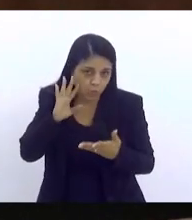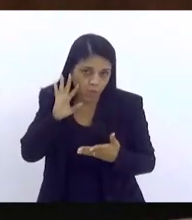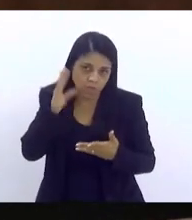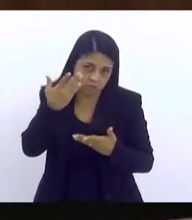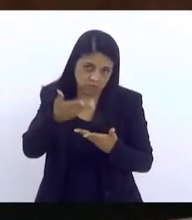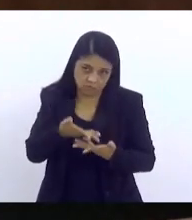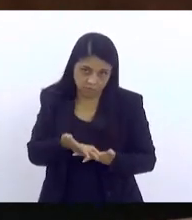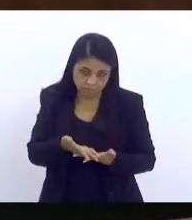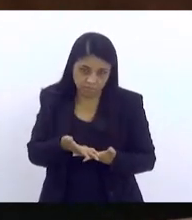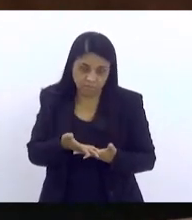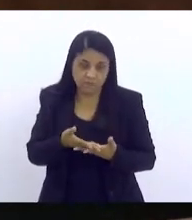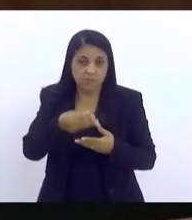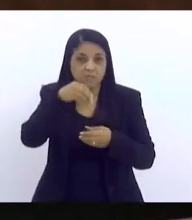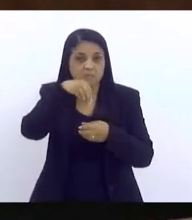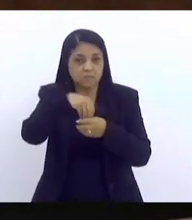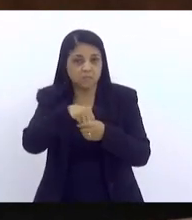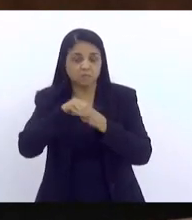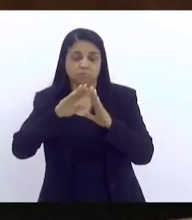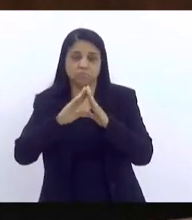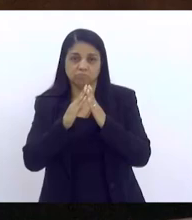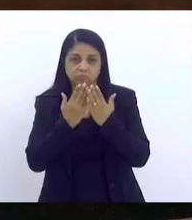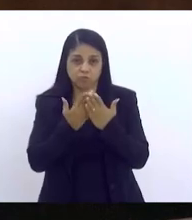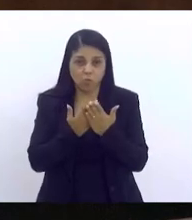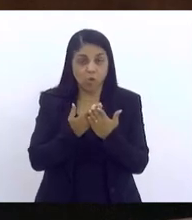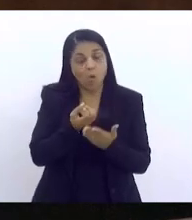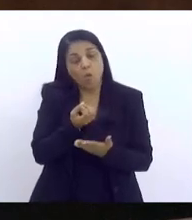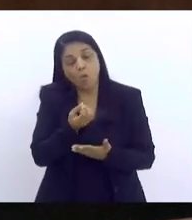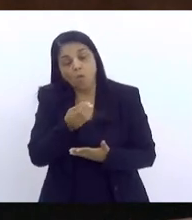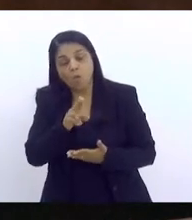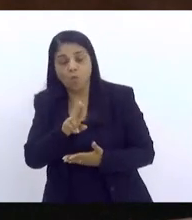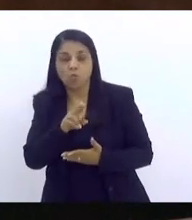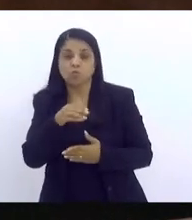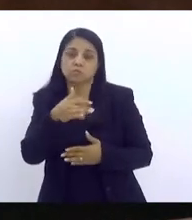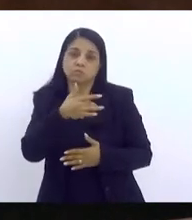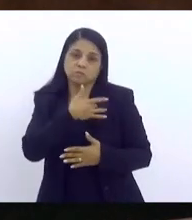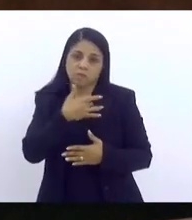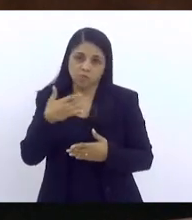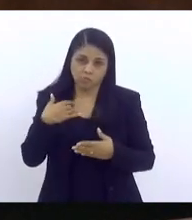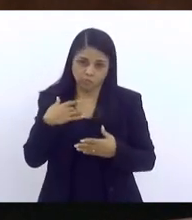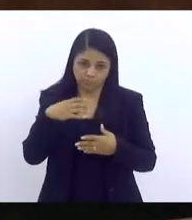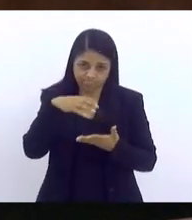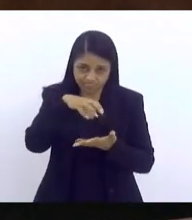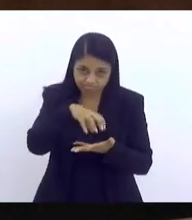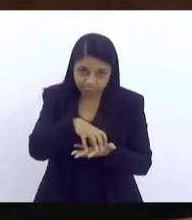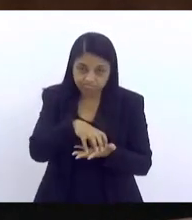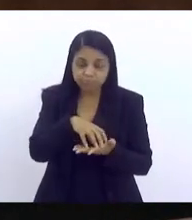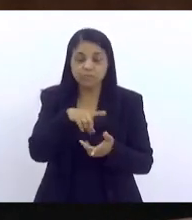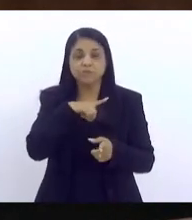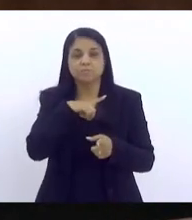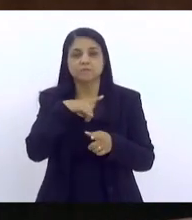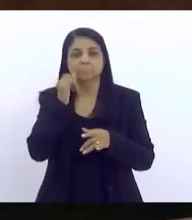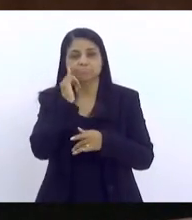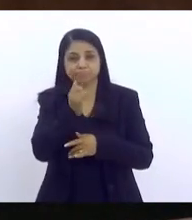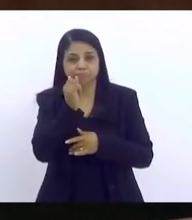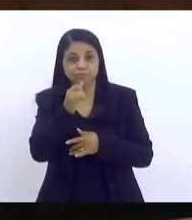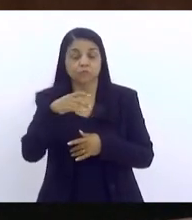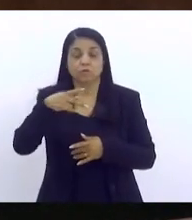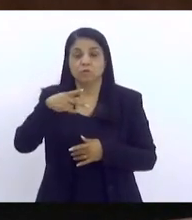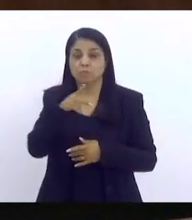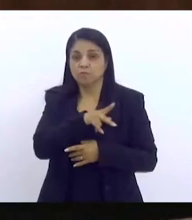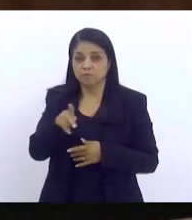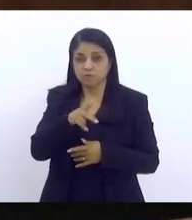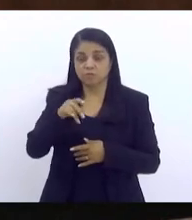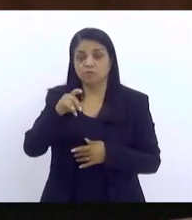chegam dentro da unidade escolar ou dentro da unidade de saúde. E a gente também tem aqui, como foi citado hoje pelo professor Diogo,